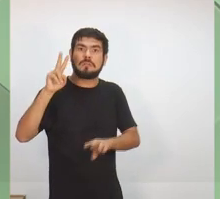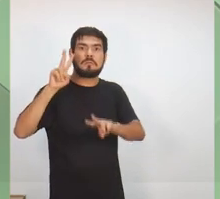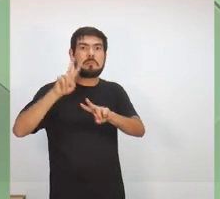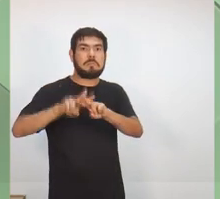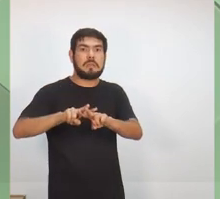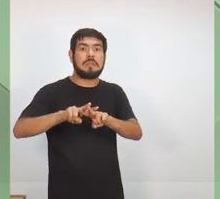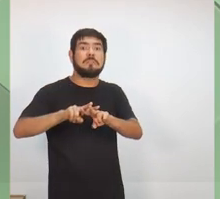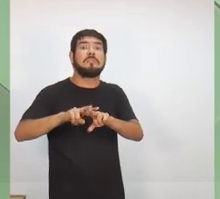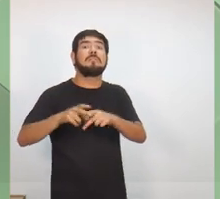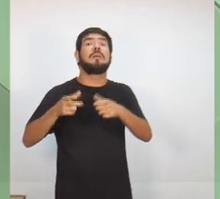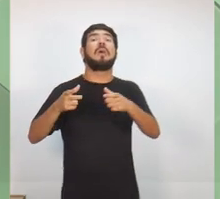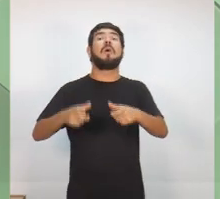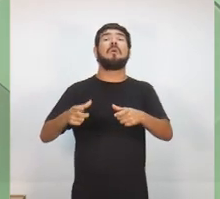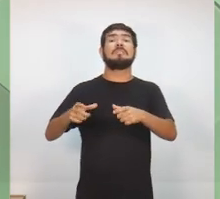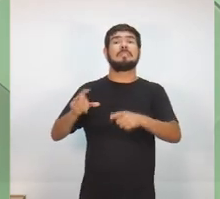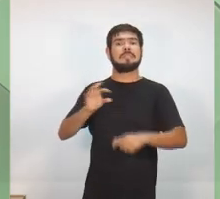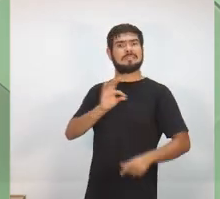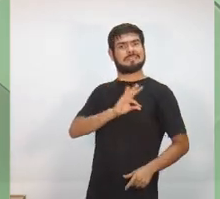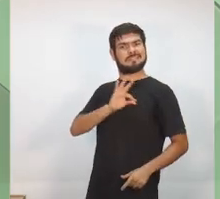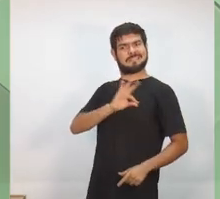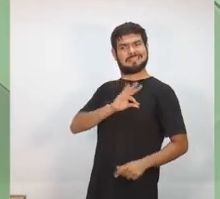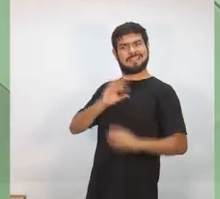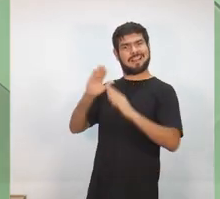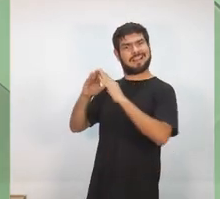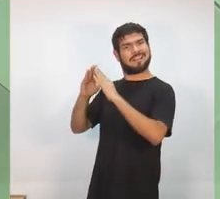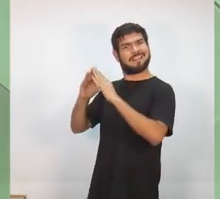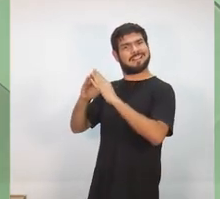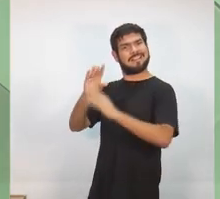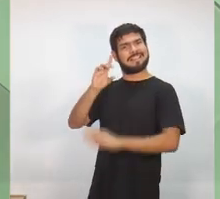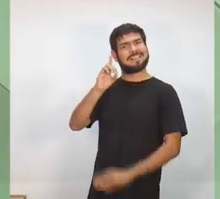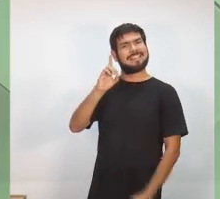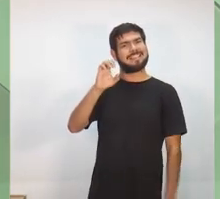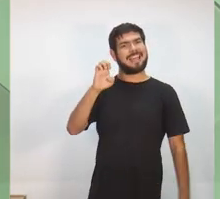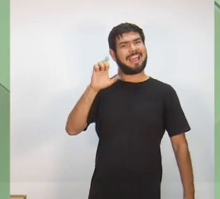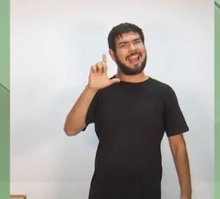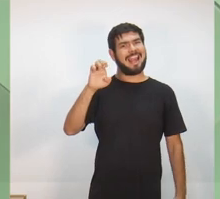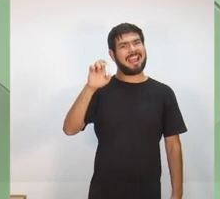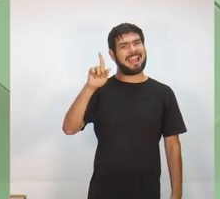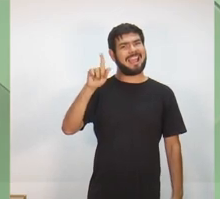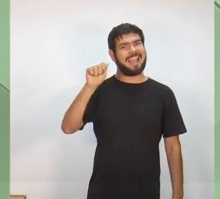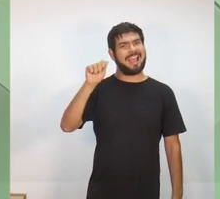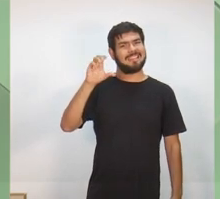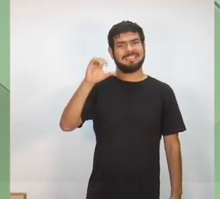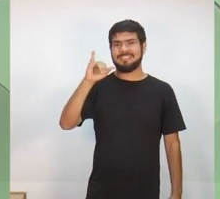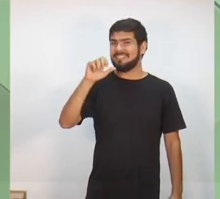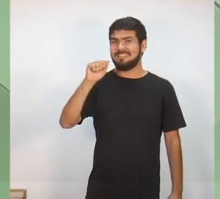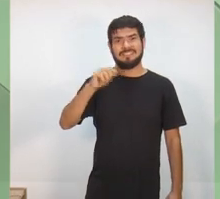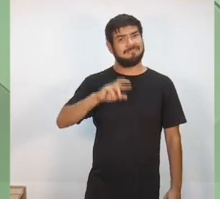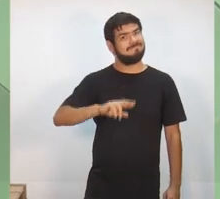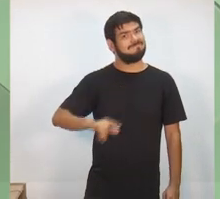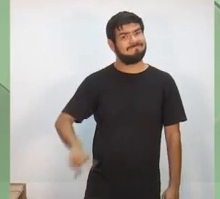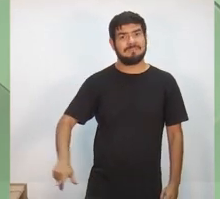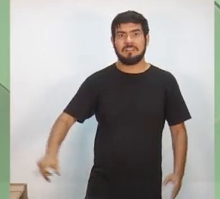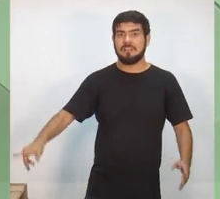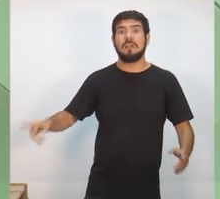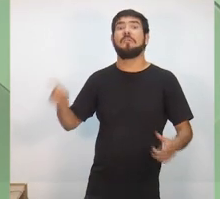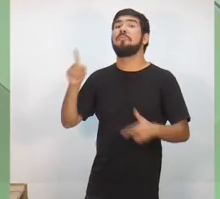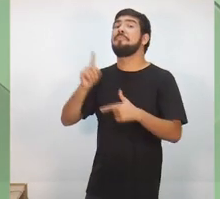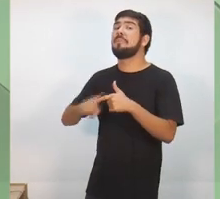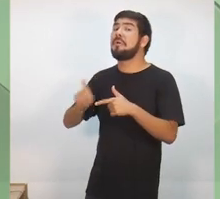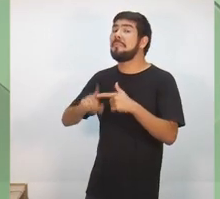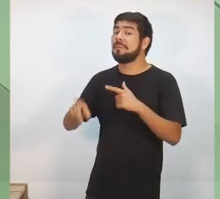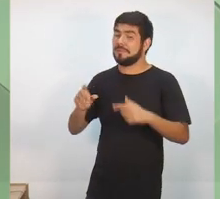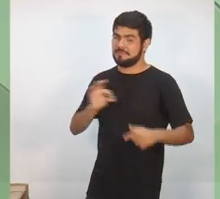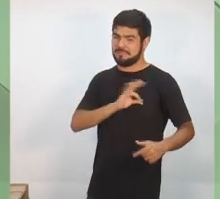colocados em delegacias. O maior problema, a grande dificuldade do policial civil não é